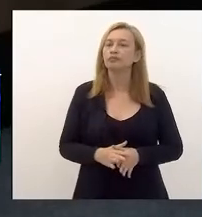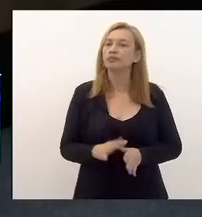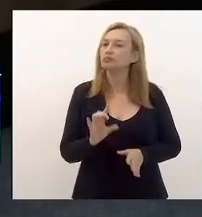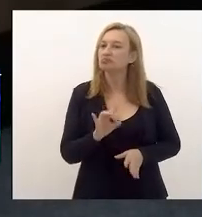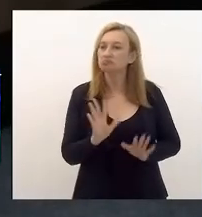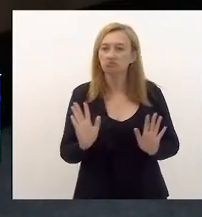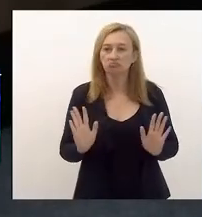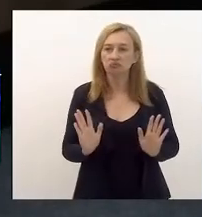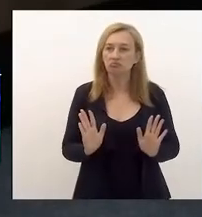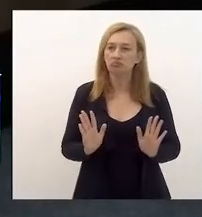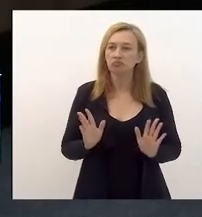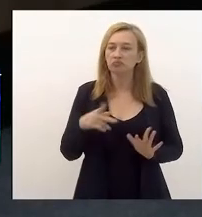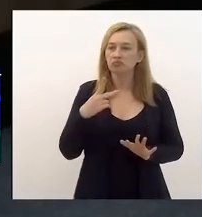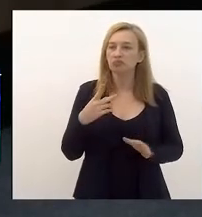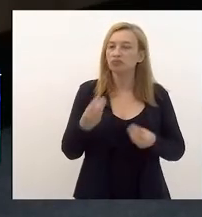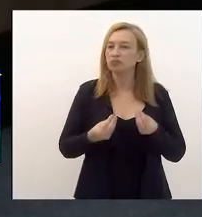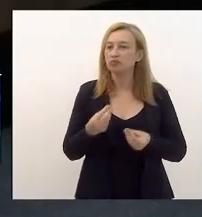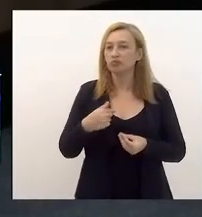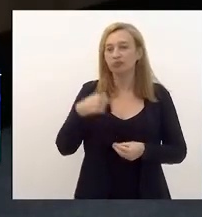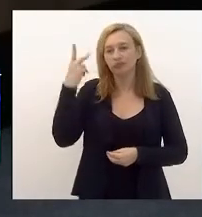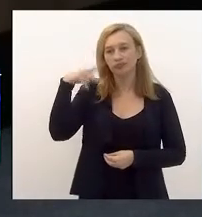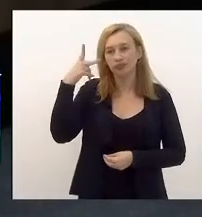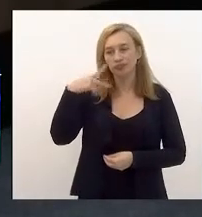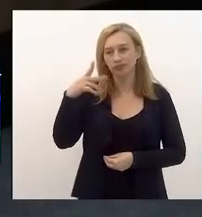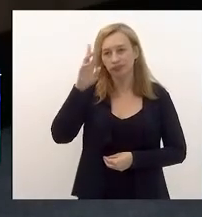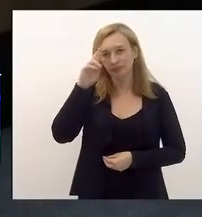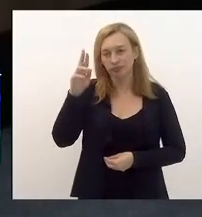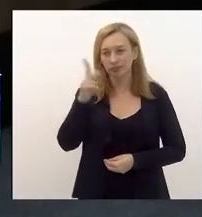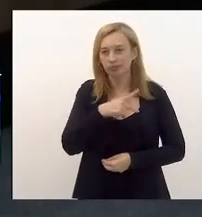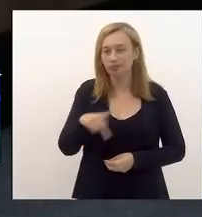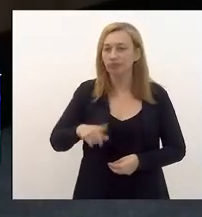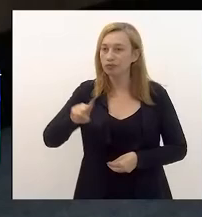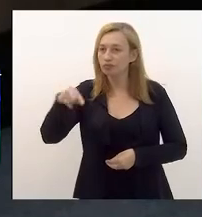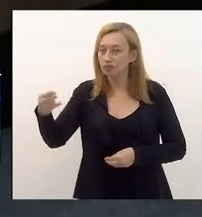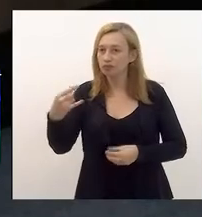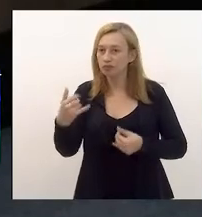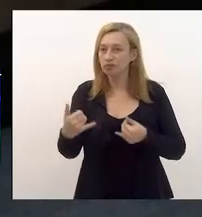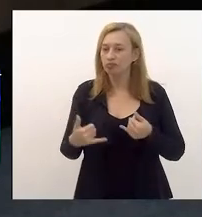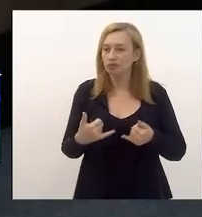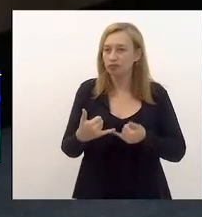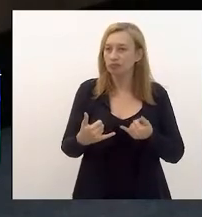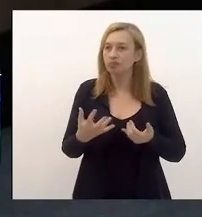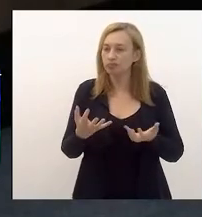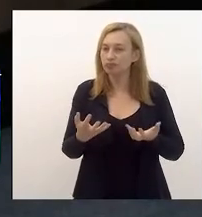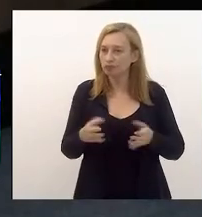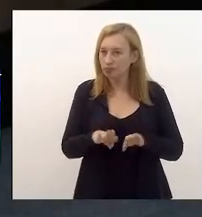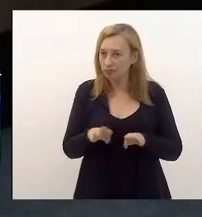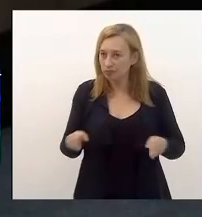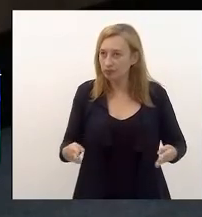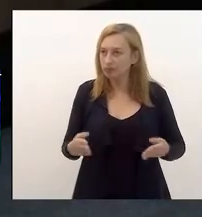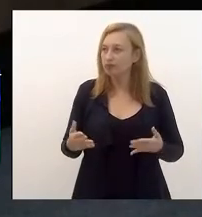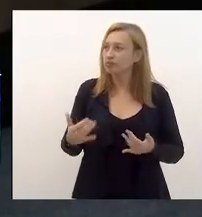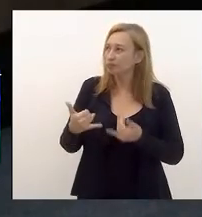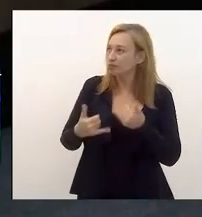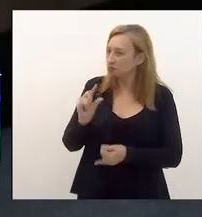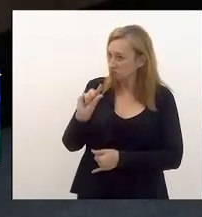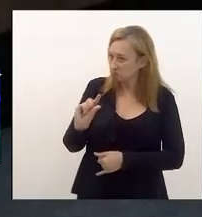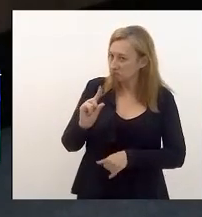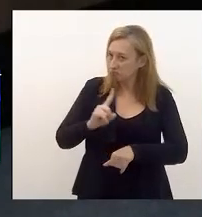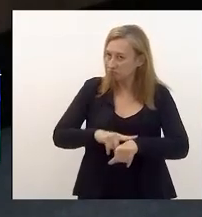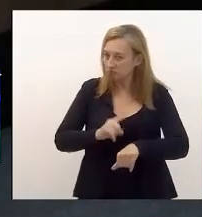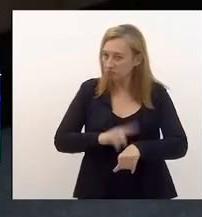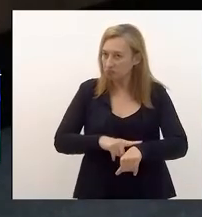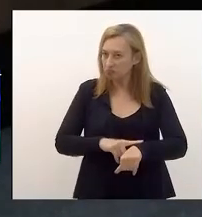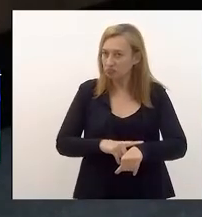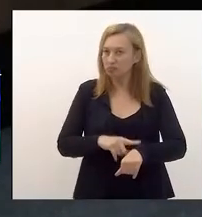estender, como eu fui vereador, presidente, no próximo jogo, eu vou requerer a mesa, até que me permita jogar um tempo com o